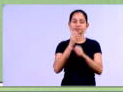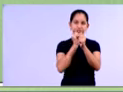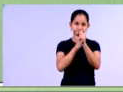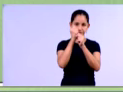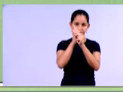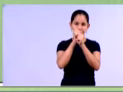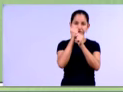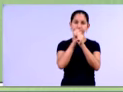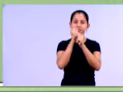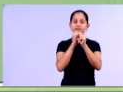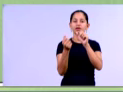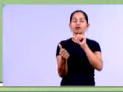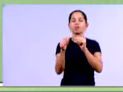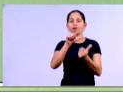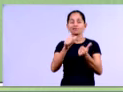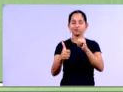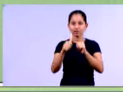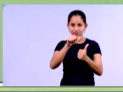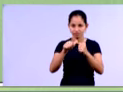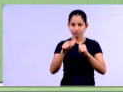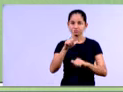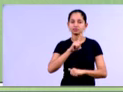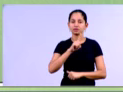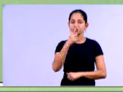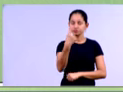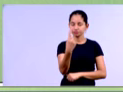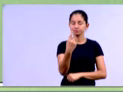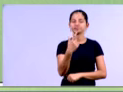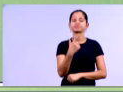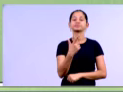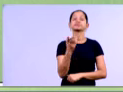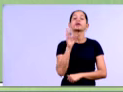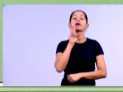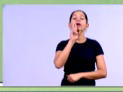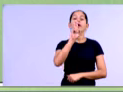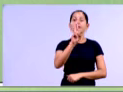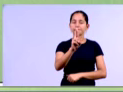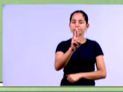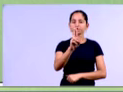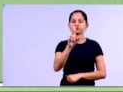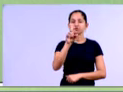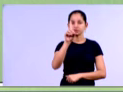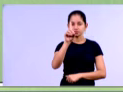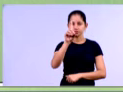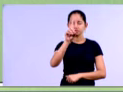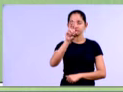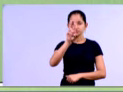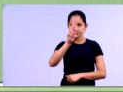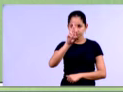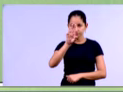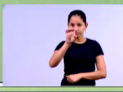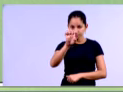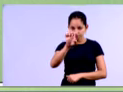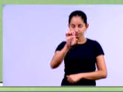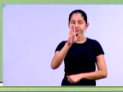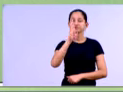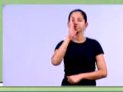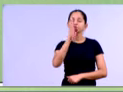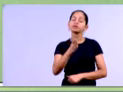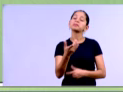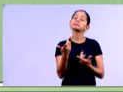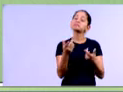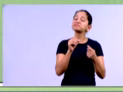gente, em 2013, né, nós temos aqui a nossa demonstração do resultado do exercício, da nossa DRE, ok? Nós temos a nossa receita